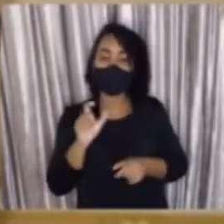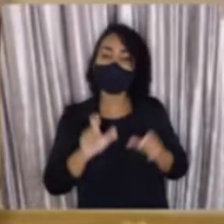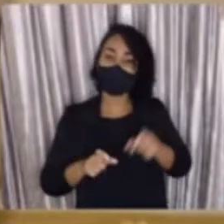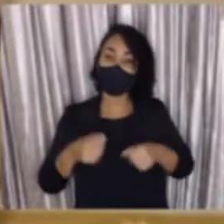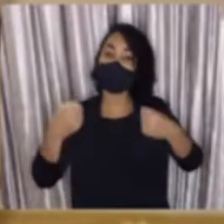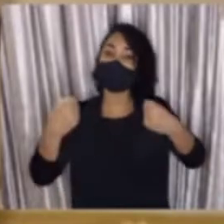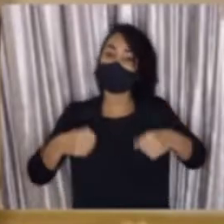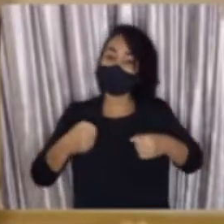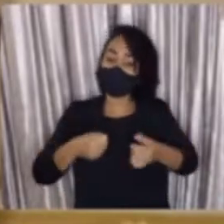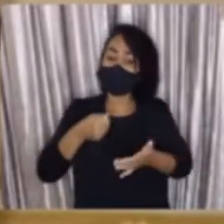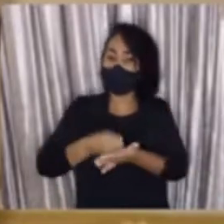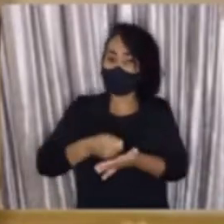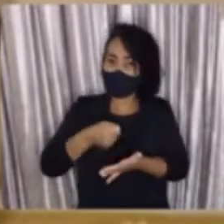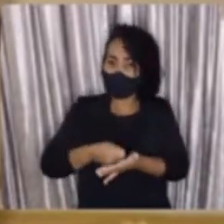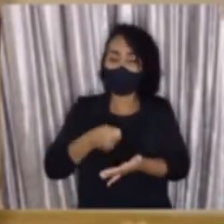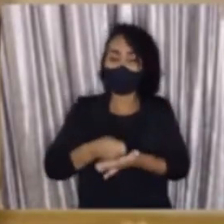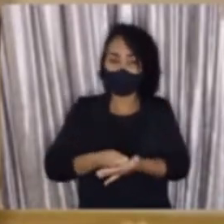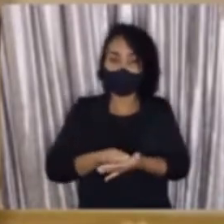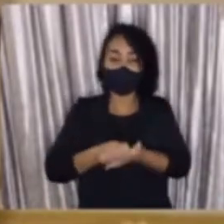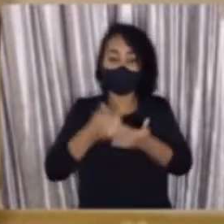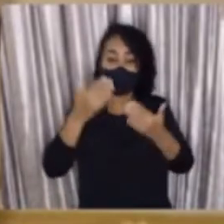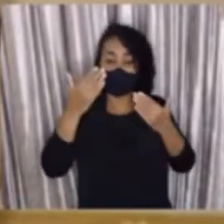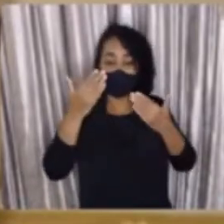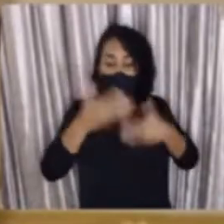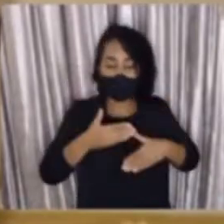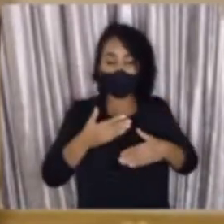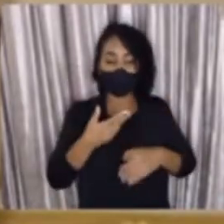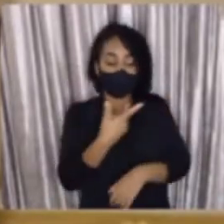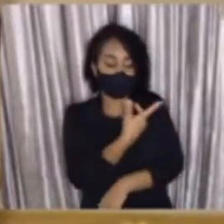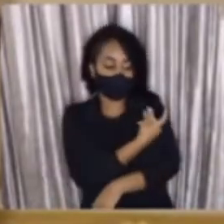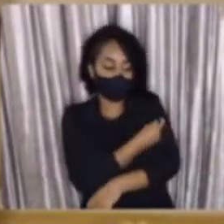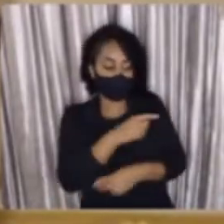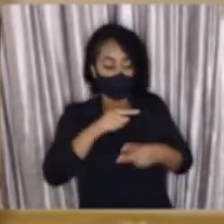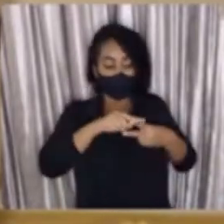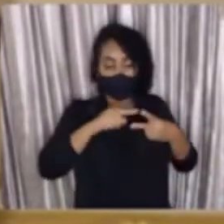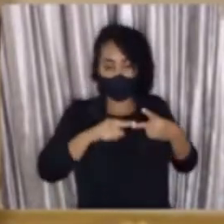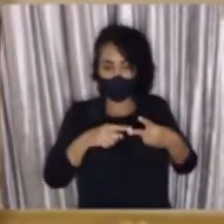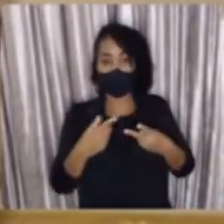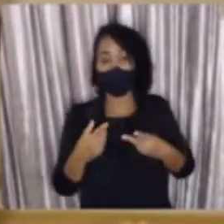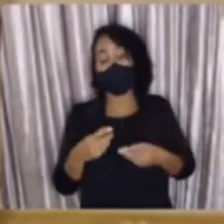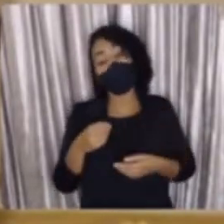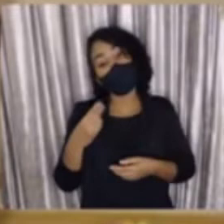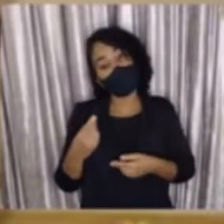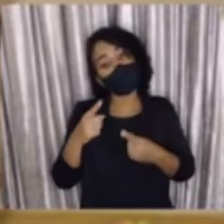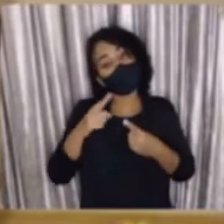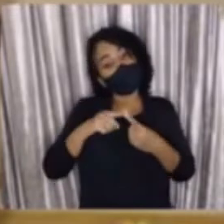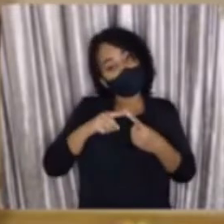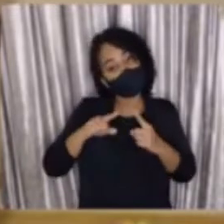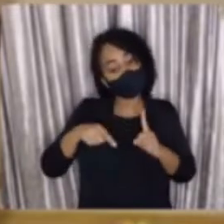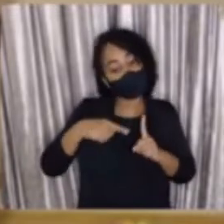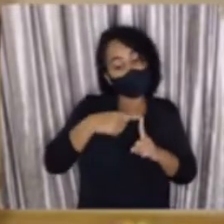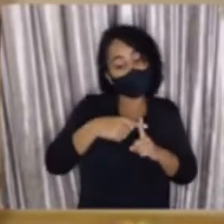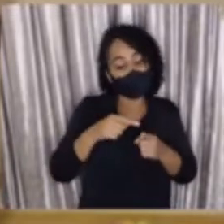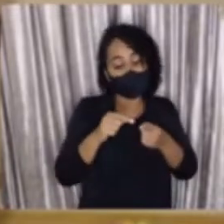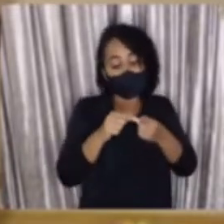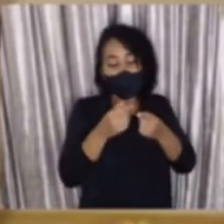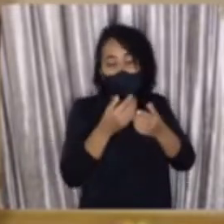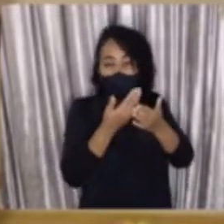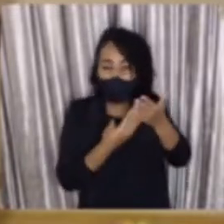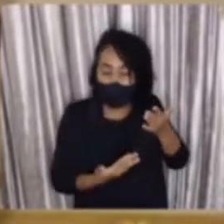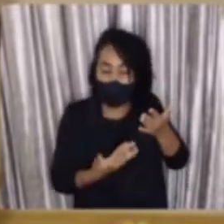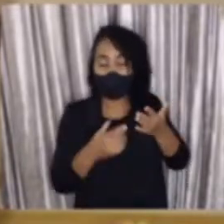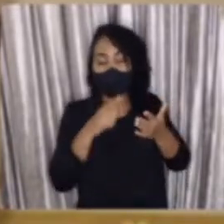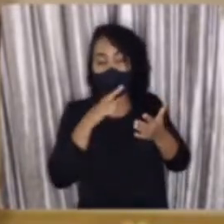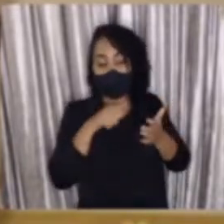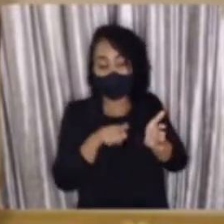esses eventos também terão que exigir a vacinação em duas doses ou uma dose mais a testagem negativa.